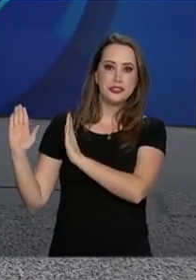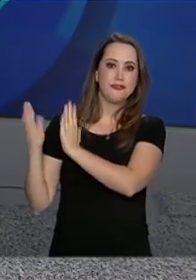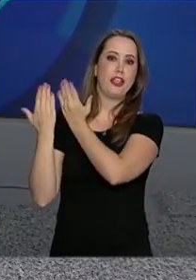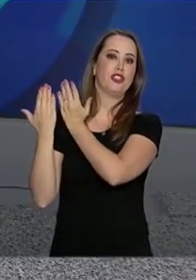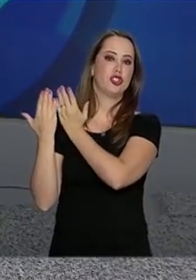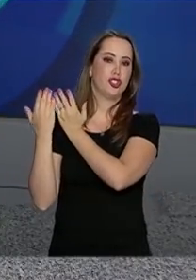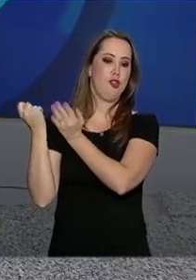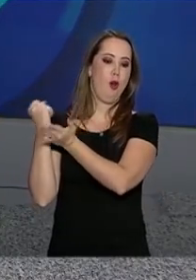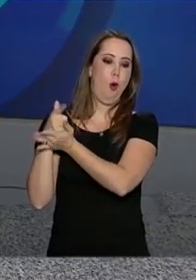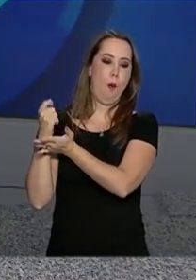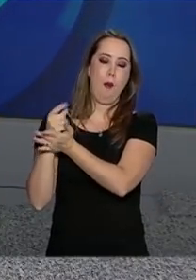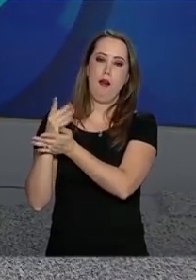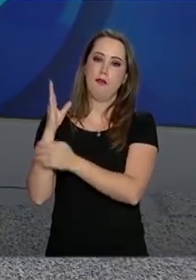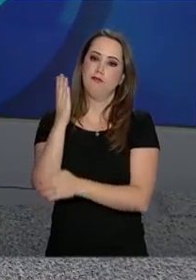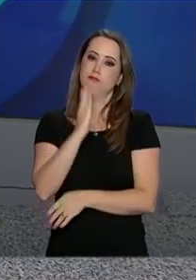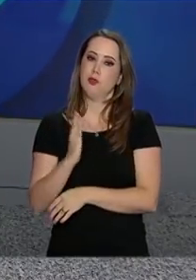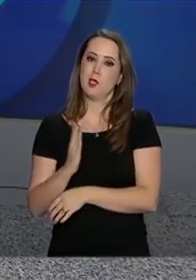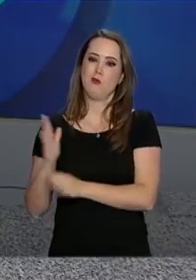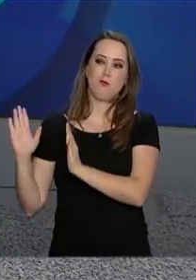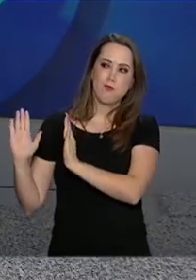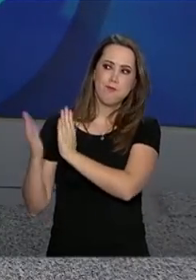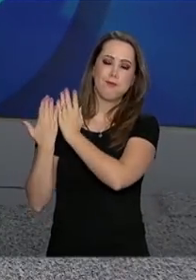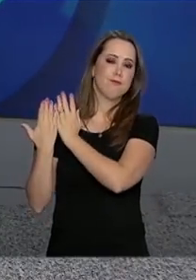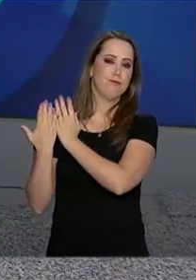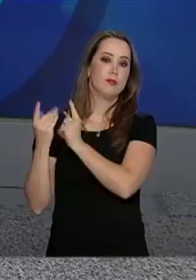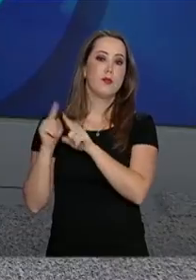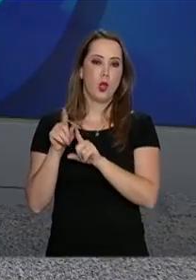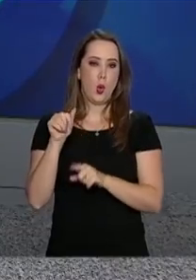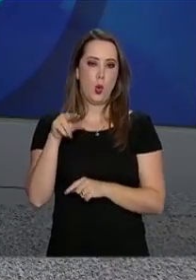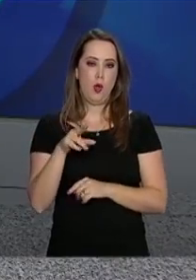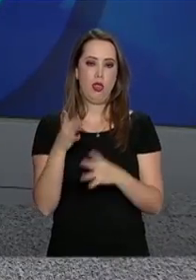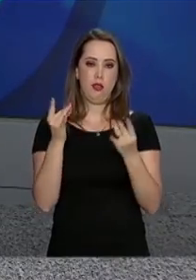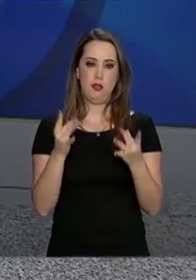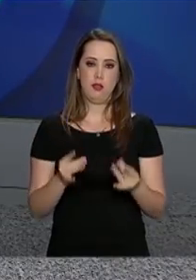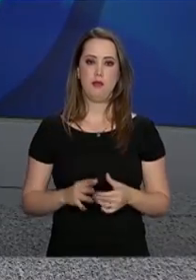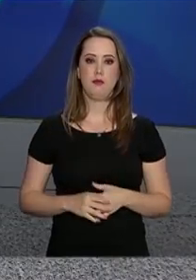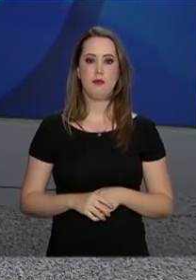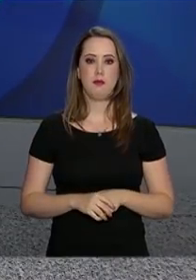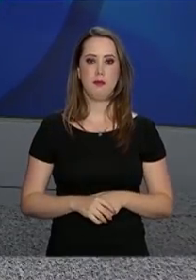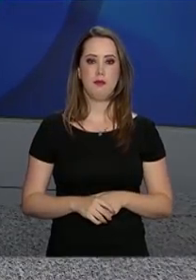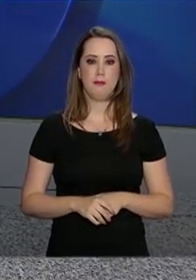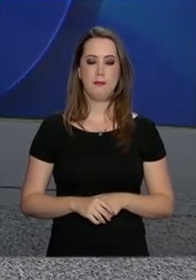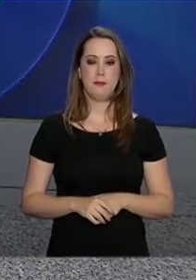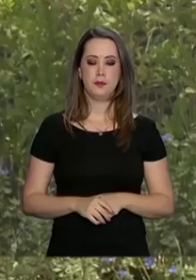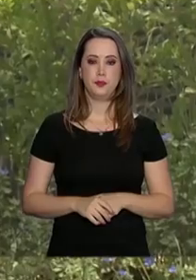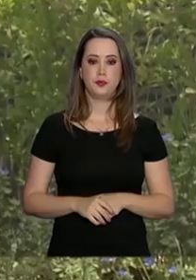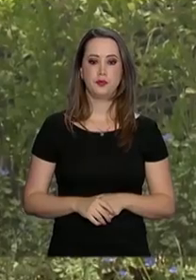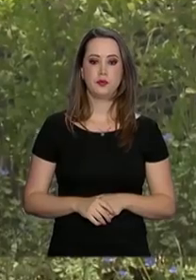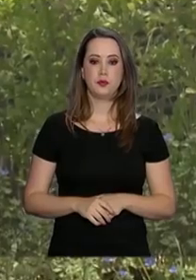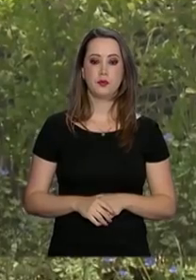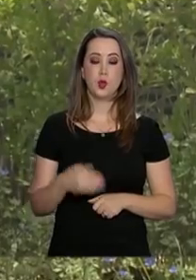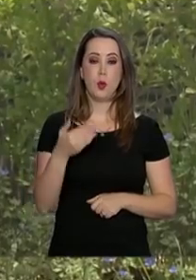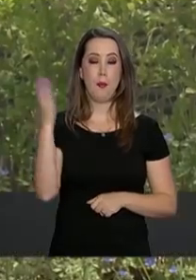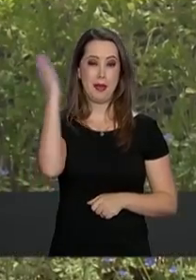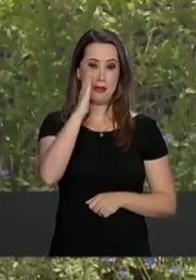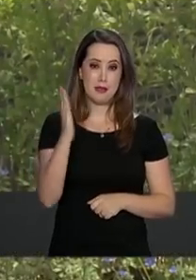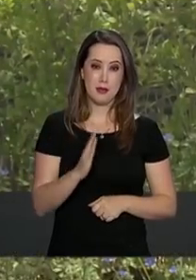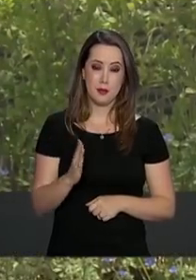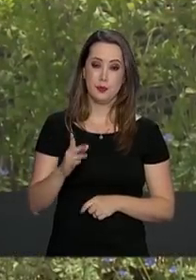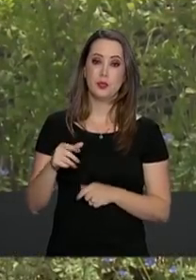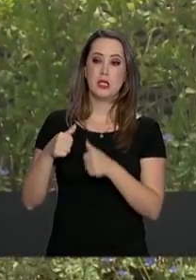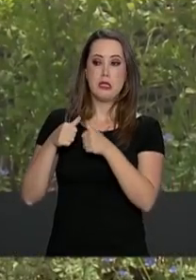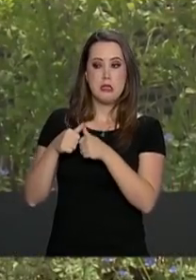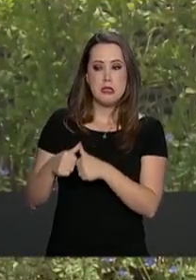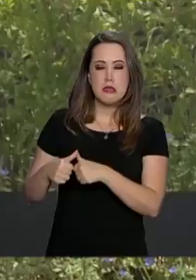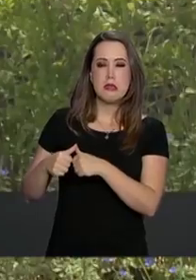para a compra do produto brasileiro. Luana Karen tem os detalhes. O governo do Brasil está em contato com a